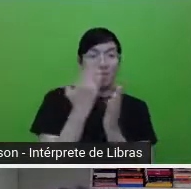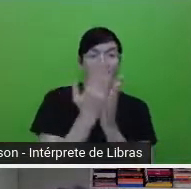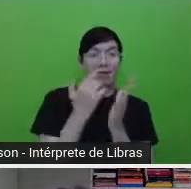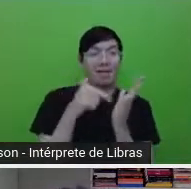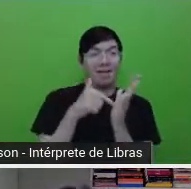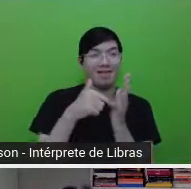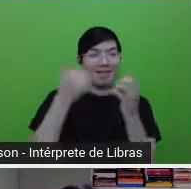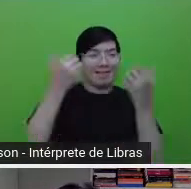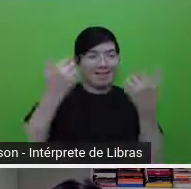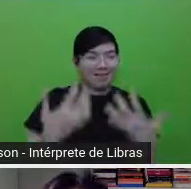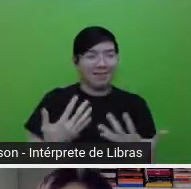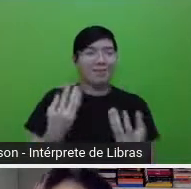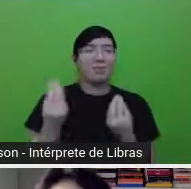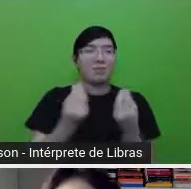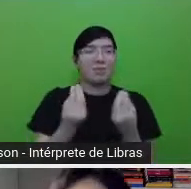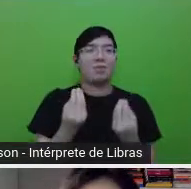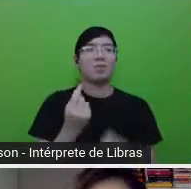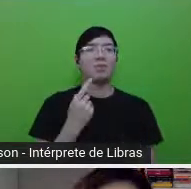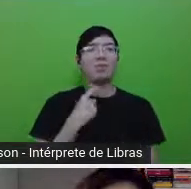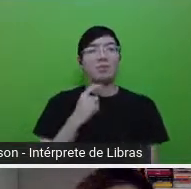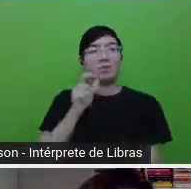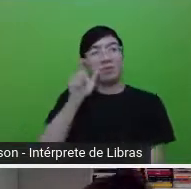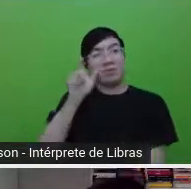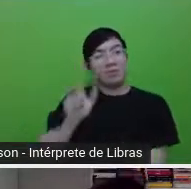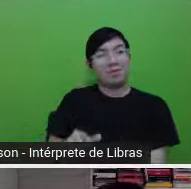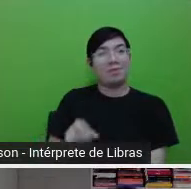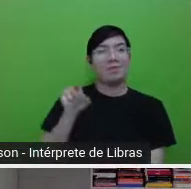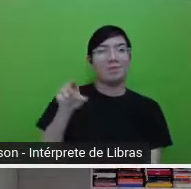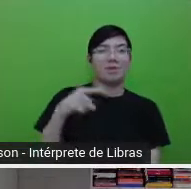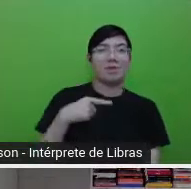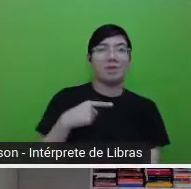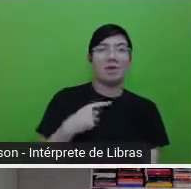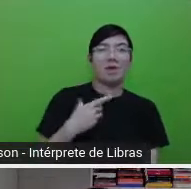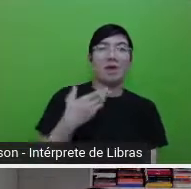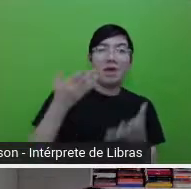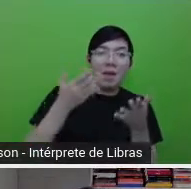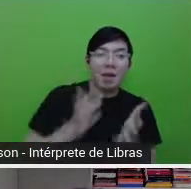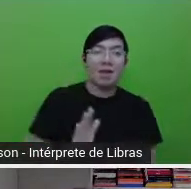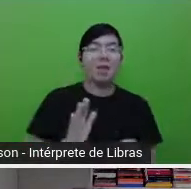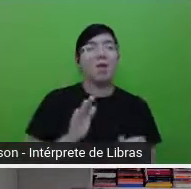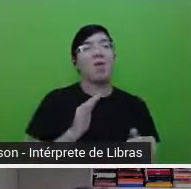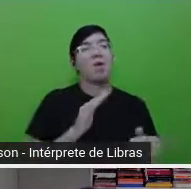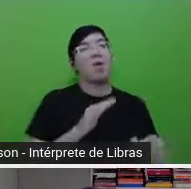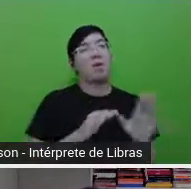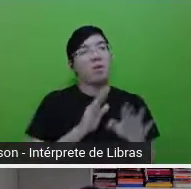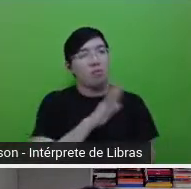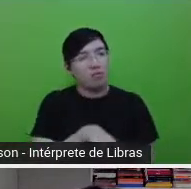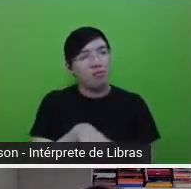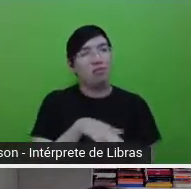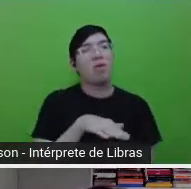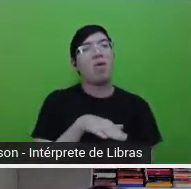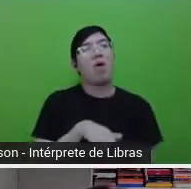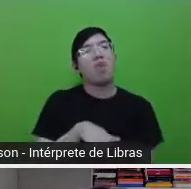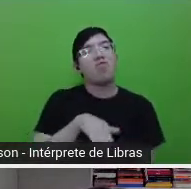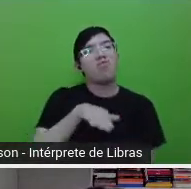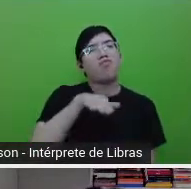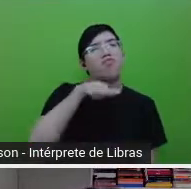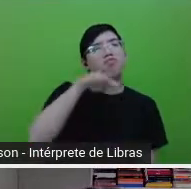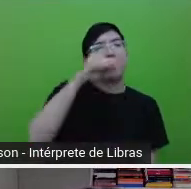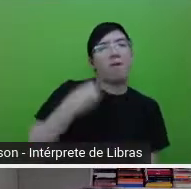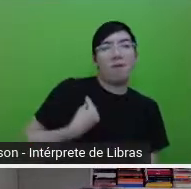do início até a sua vida, a sua idade madura. E aí pode passar.